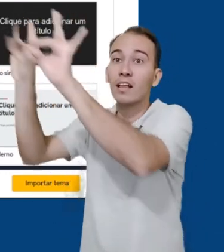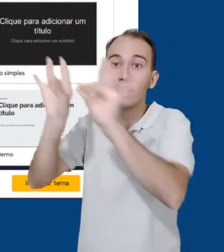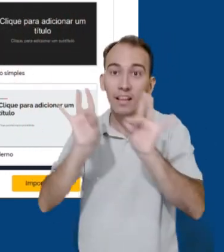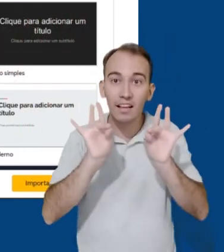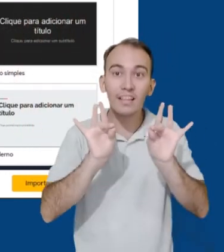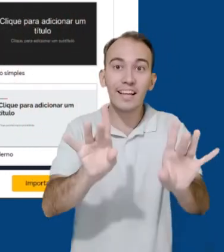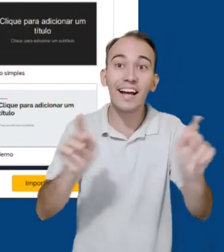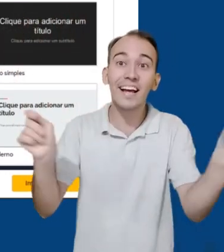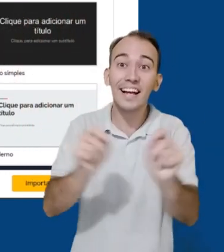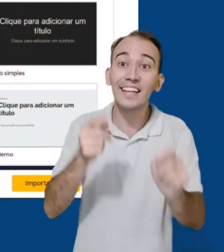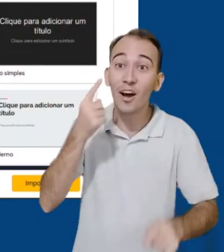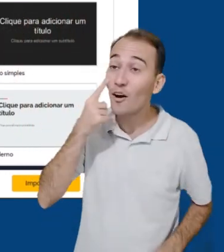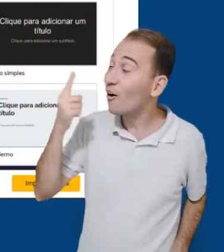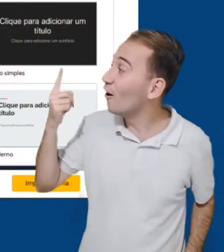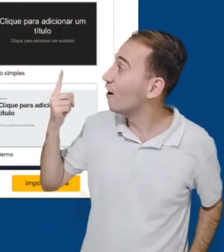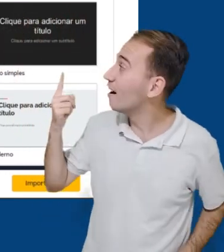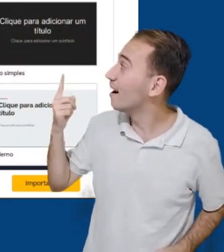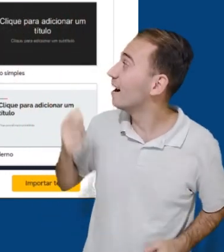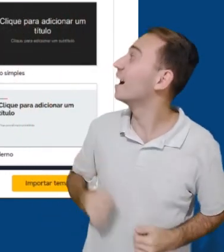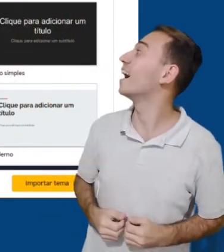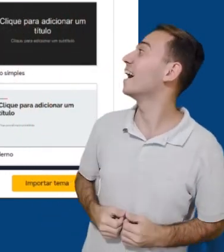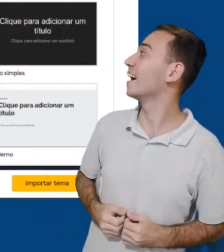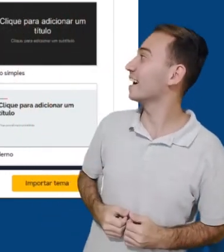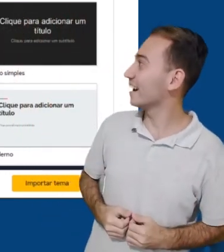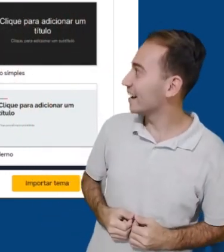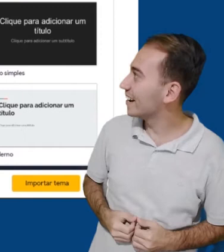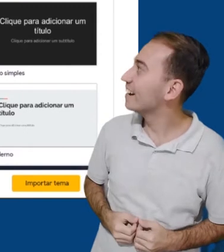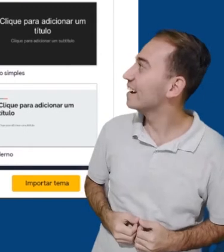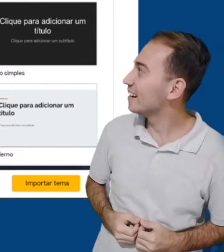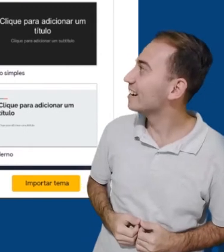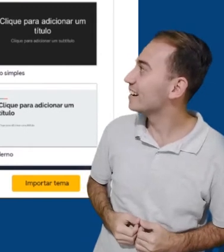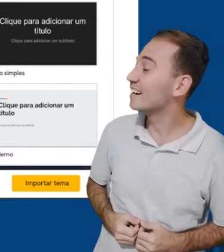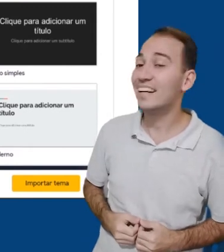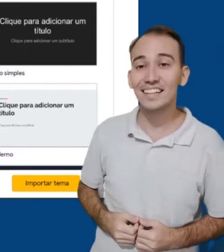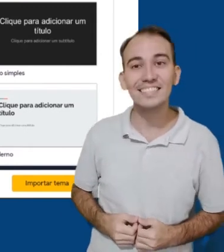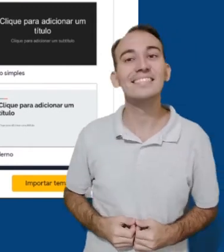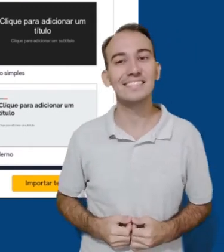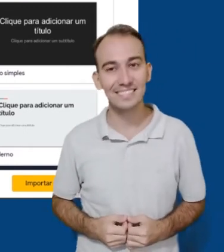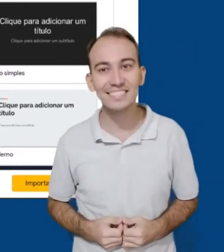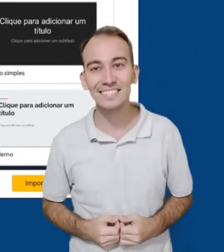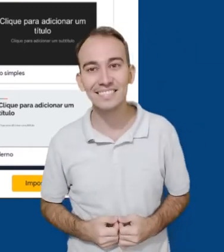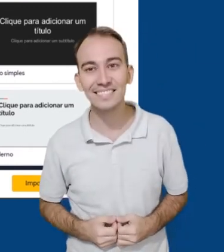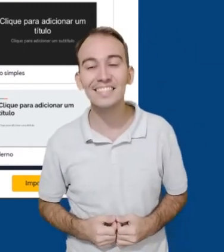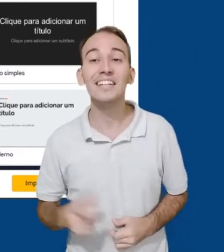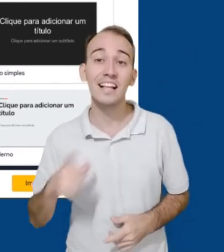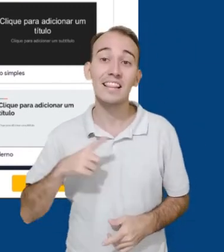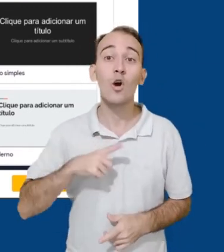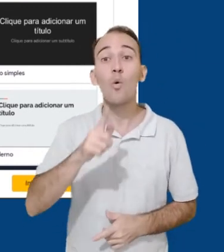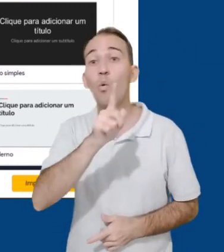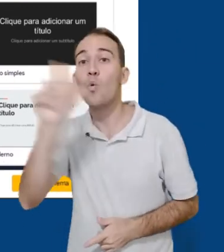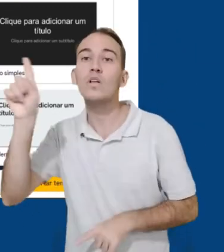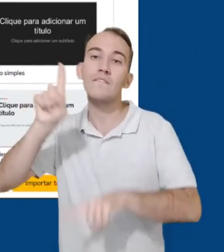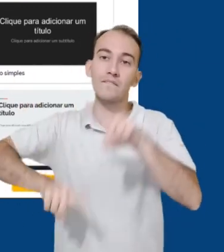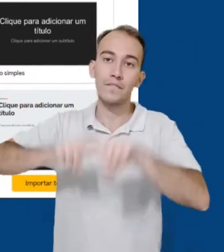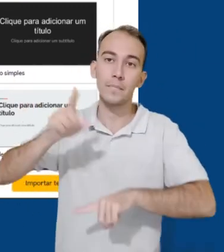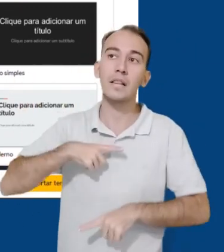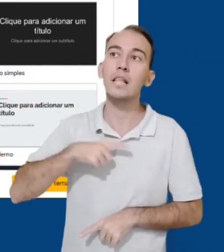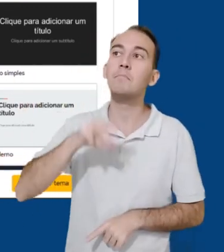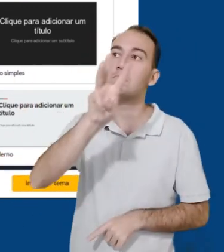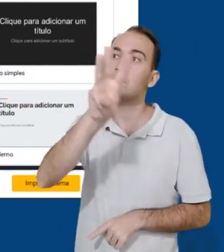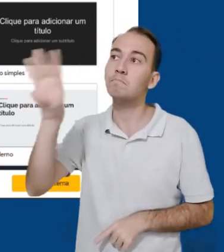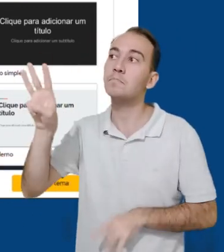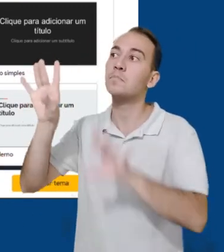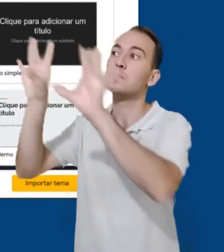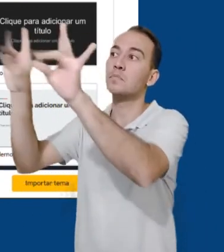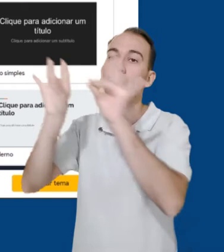Isso se aplica tanto à caixa de texto quanto às formas, que veremos mais à frente. Ao clicar na ferramenta, uma barra